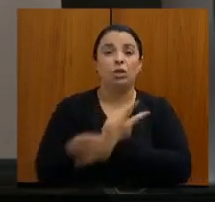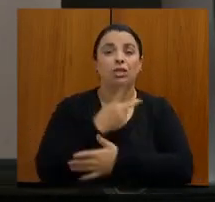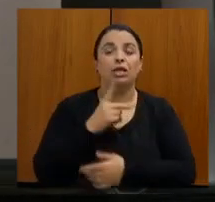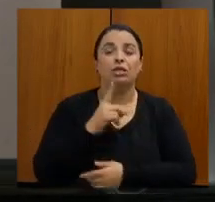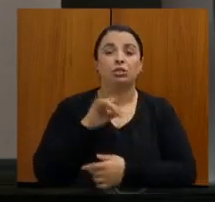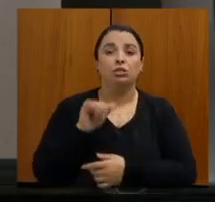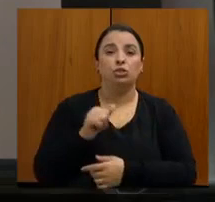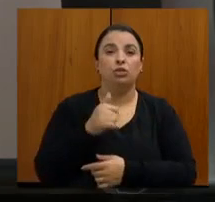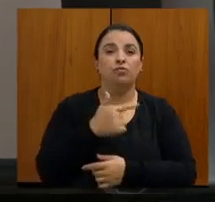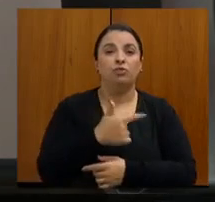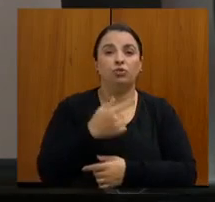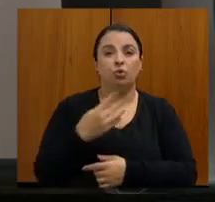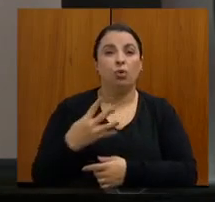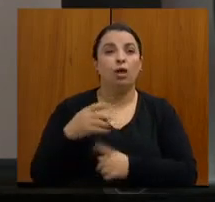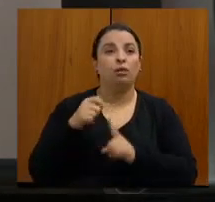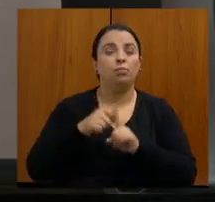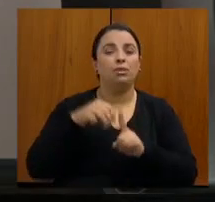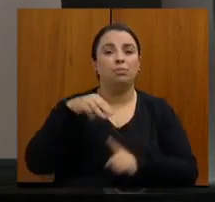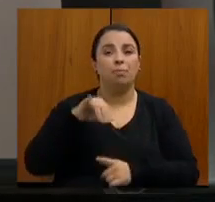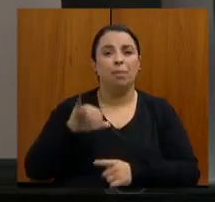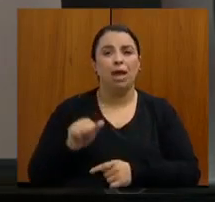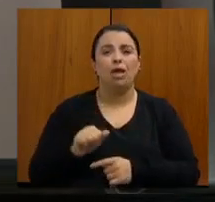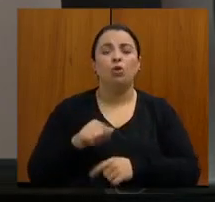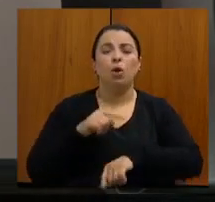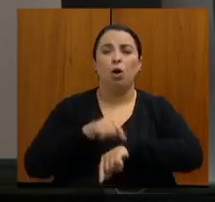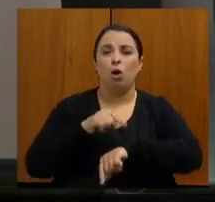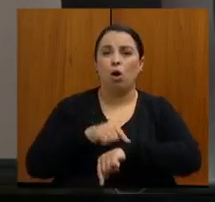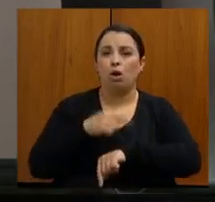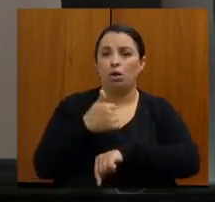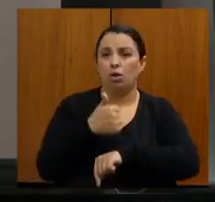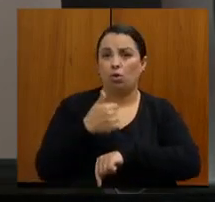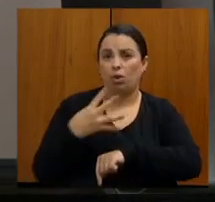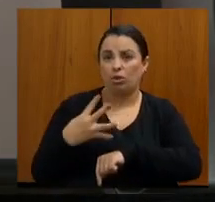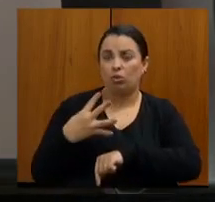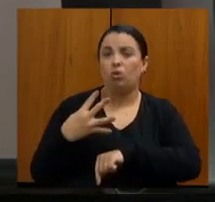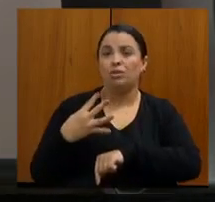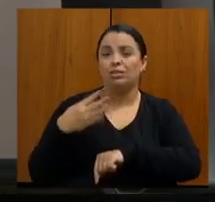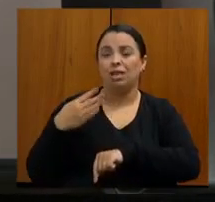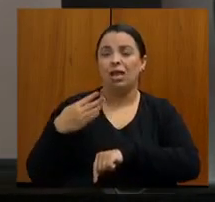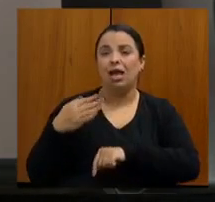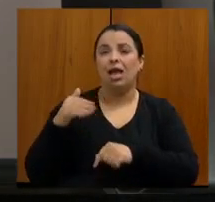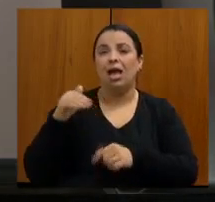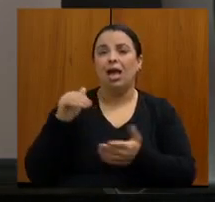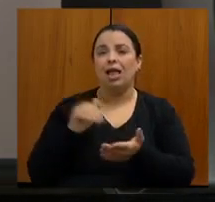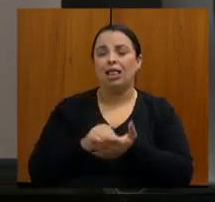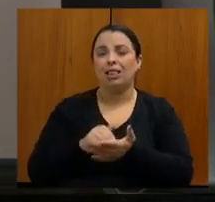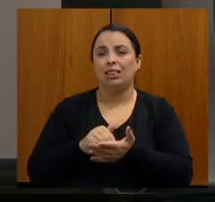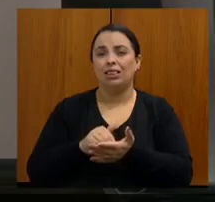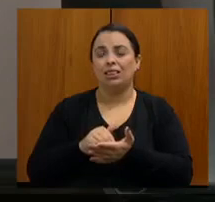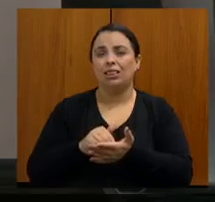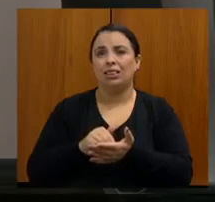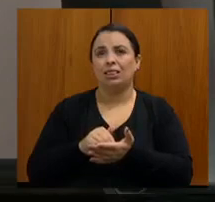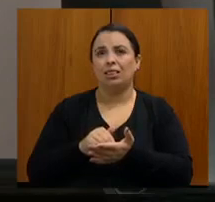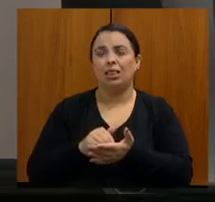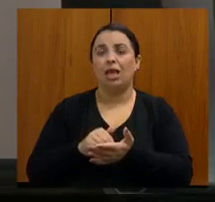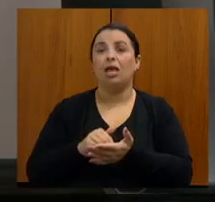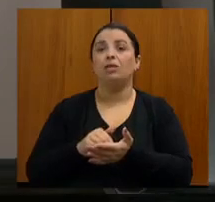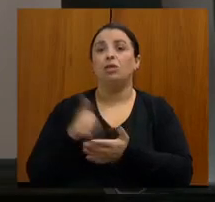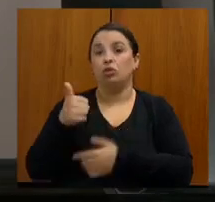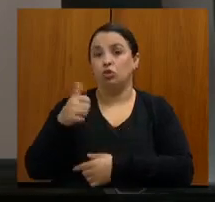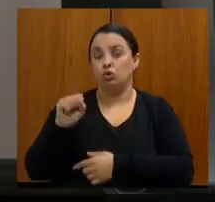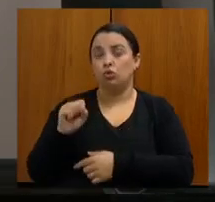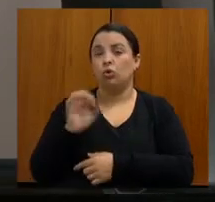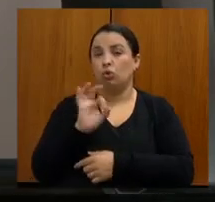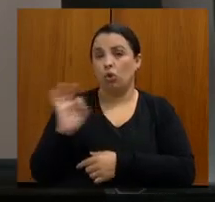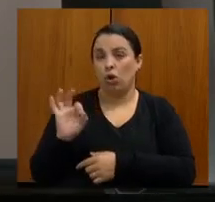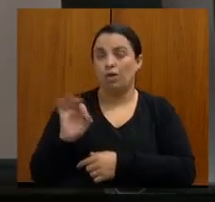tarde, de duas às seis da tarde, em Belo Horizonte mesmo, porque a gente vai estar discutindo, vai ser transmitido, inclusive, online, pelo YouTube